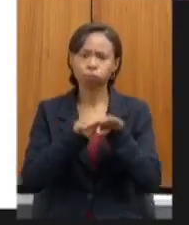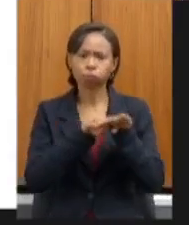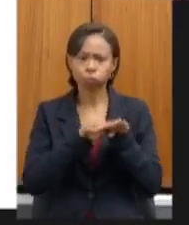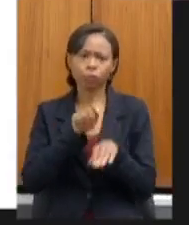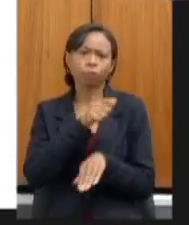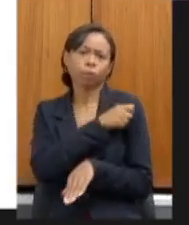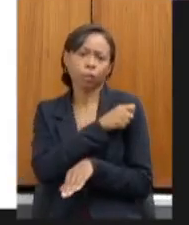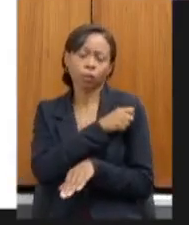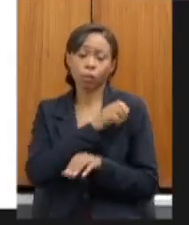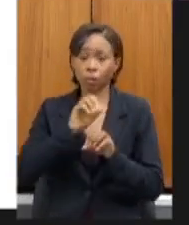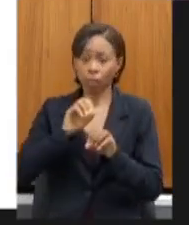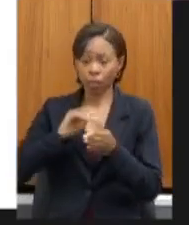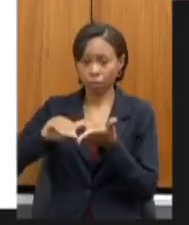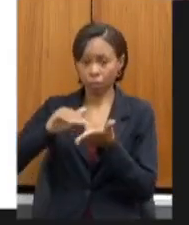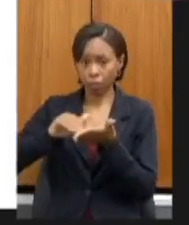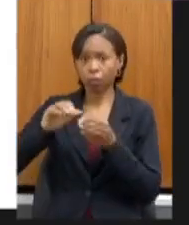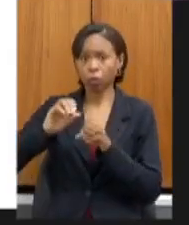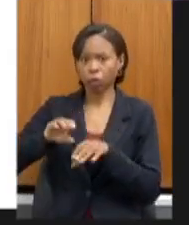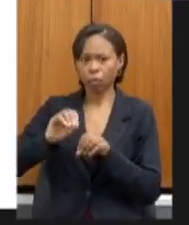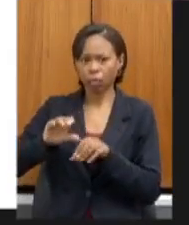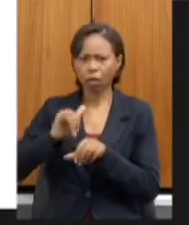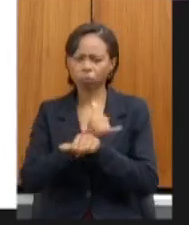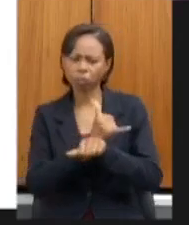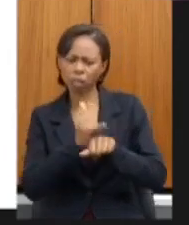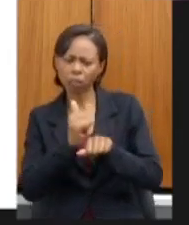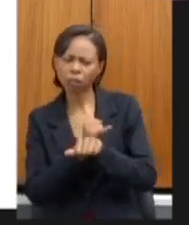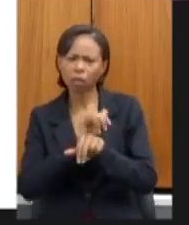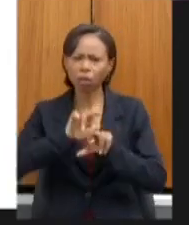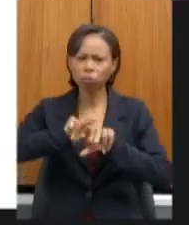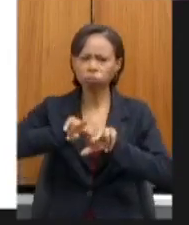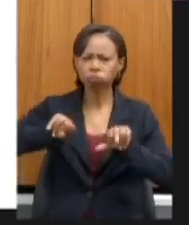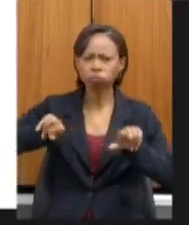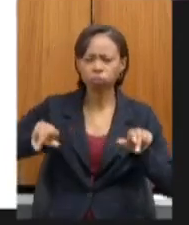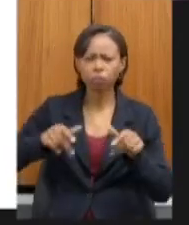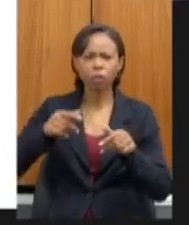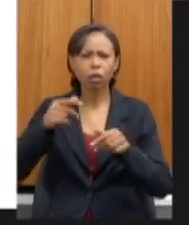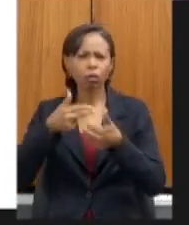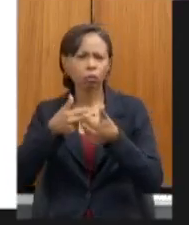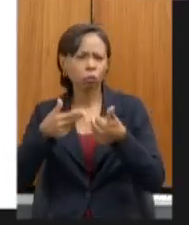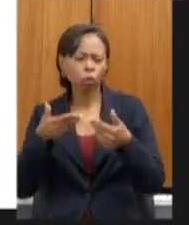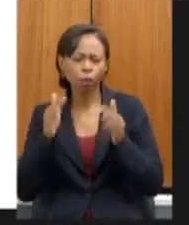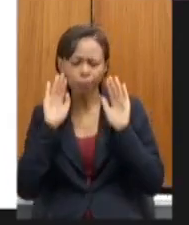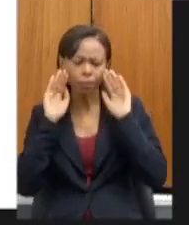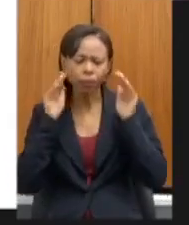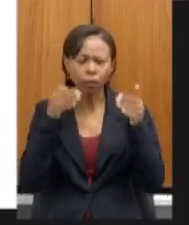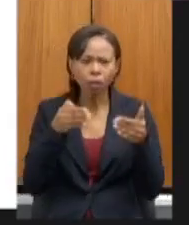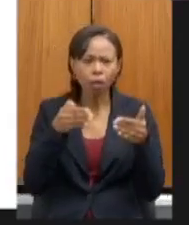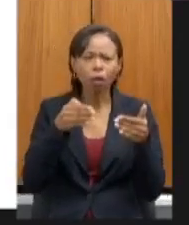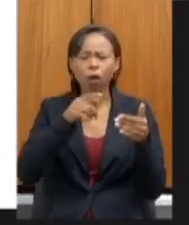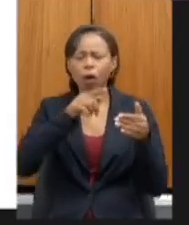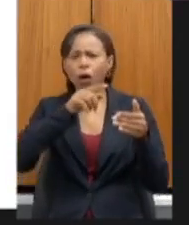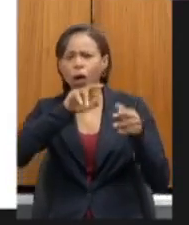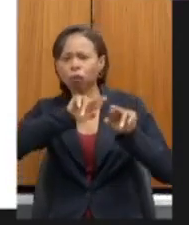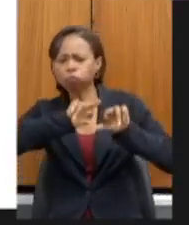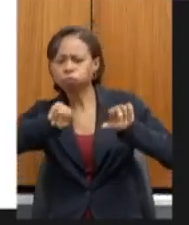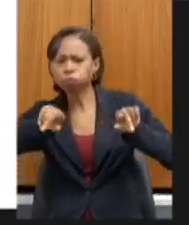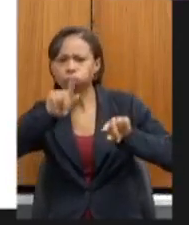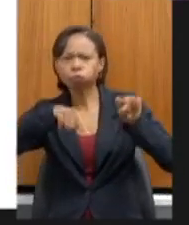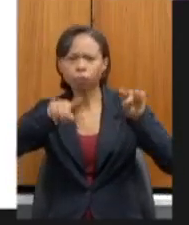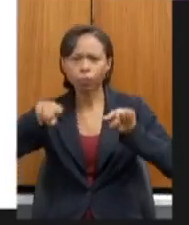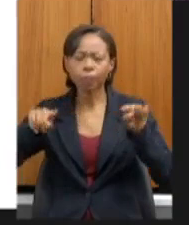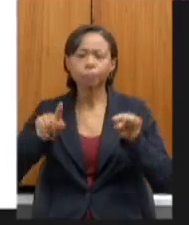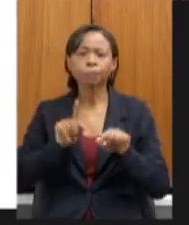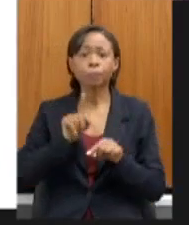de Educação contribuiu com uma série de estratégias e aí toda essa tensão à diversidade numa matéria do Globo em